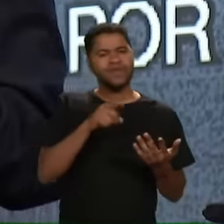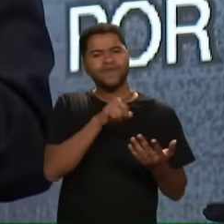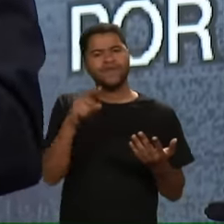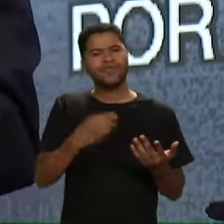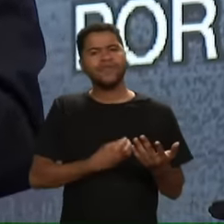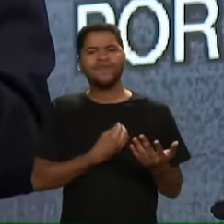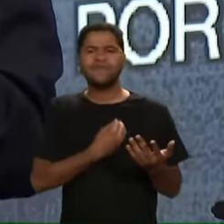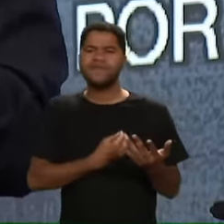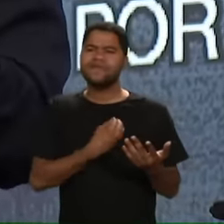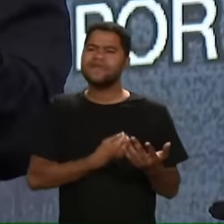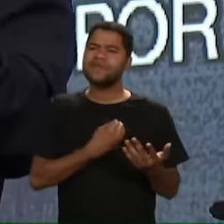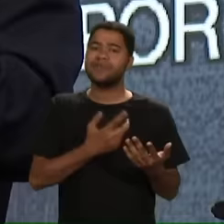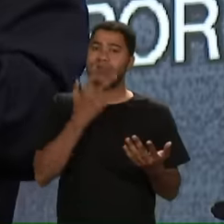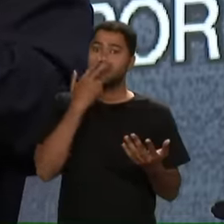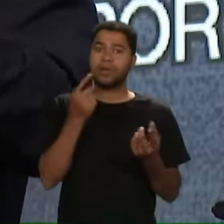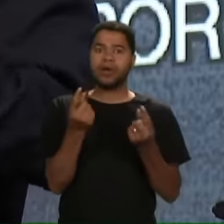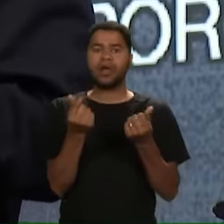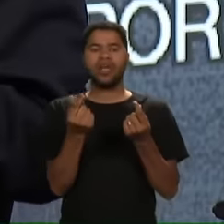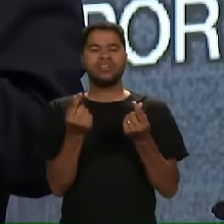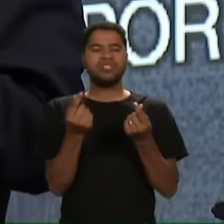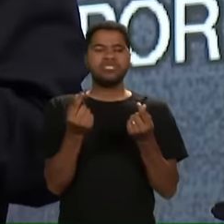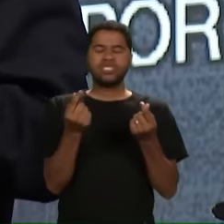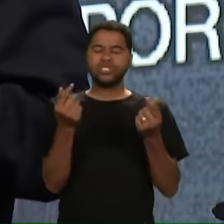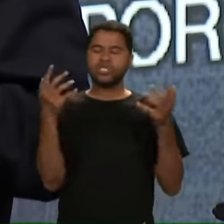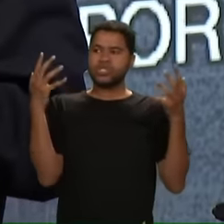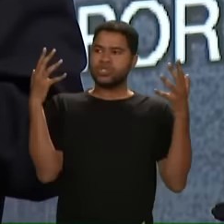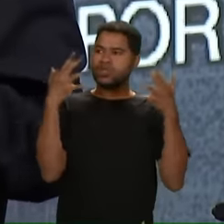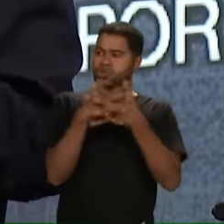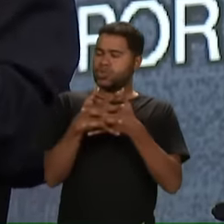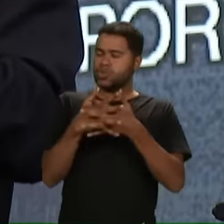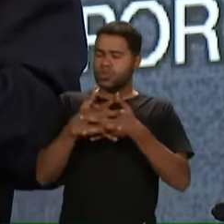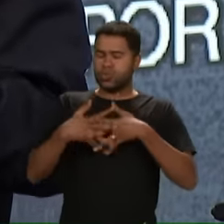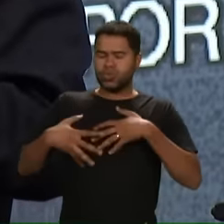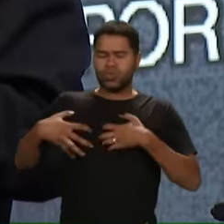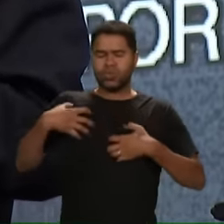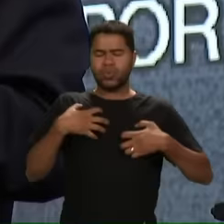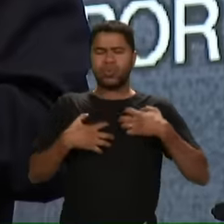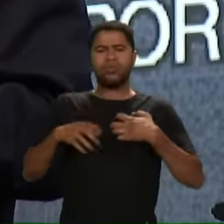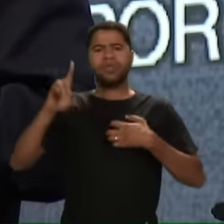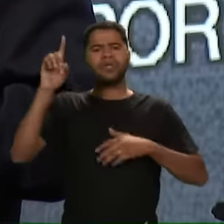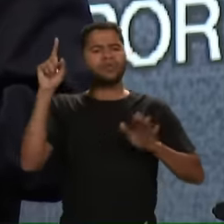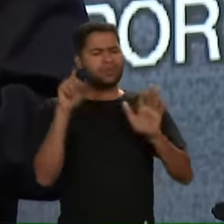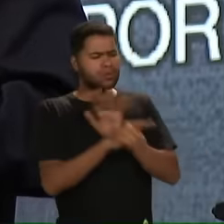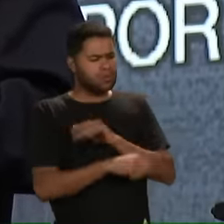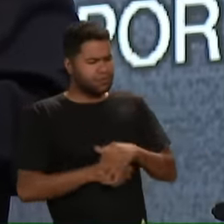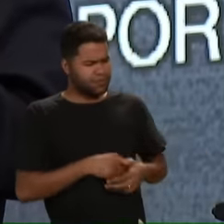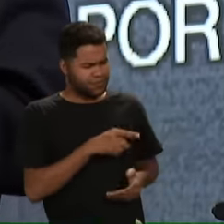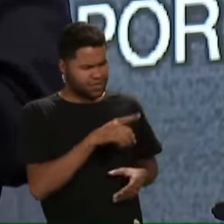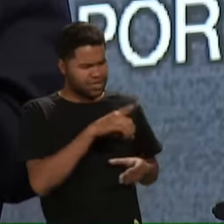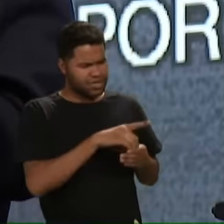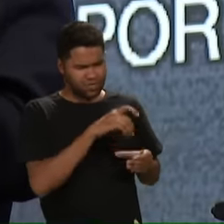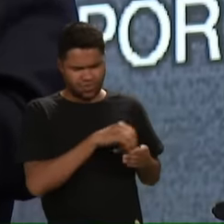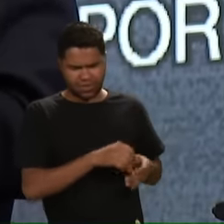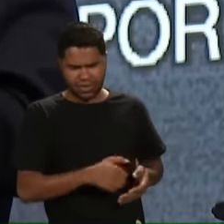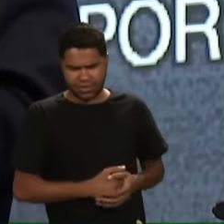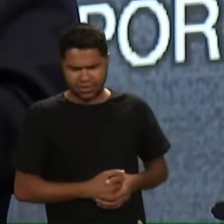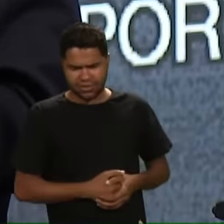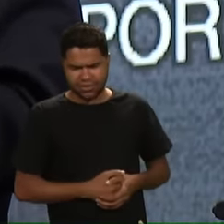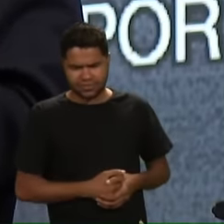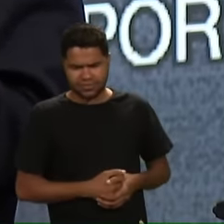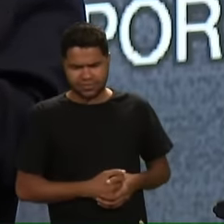Vivendo Uma vida Financeira Tão conturbada Mas Deus Vai perguntar Para você Você está Sendo fiel No seu dízimo